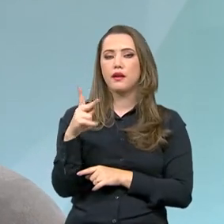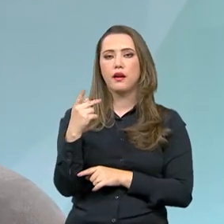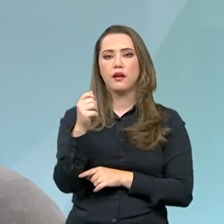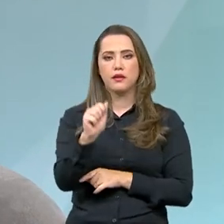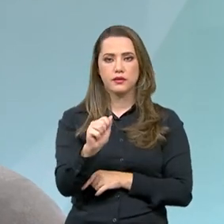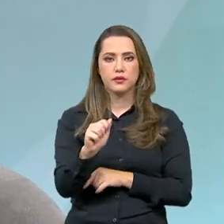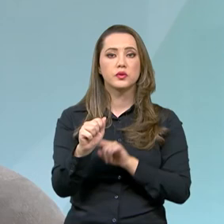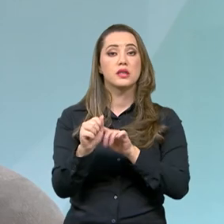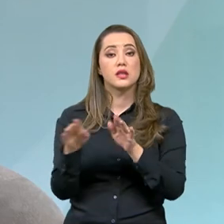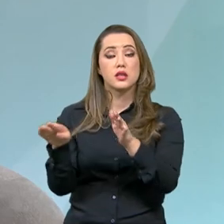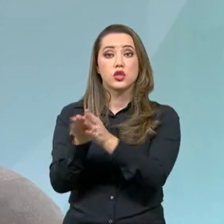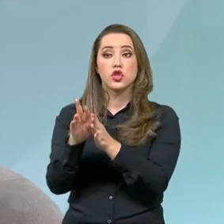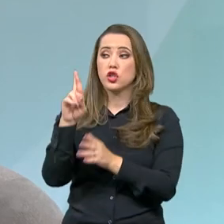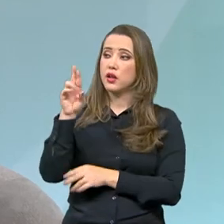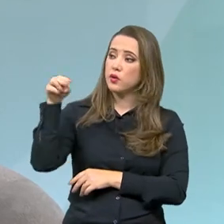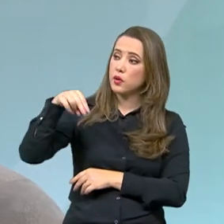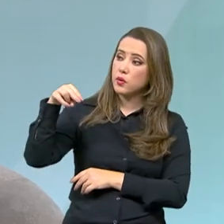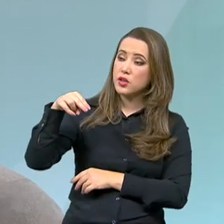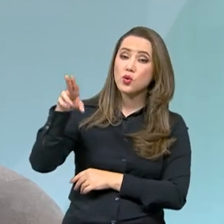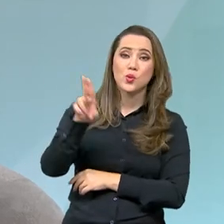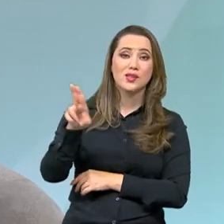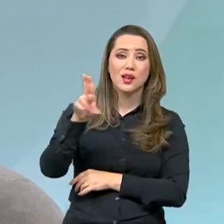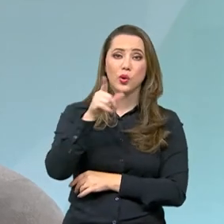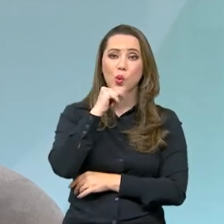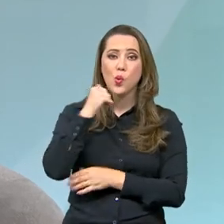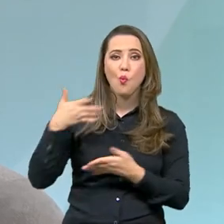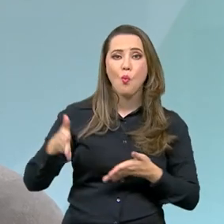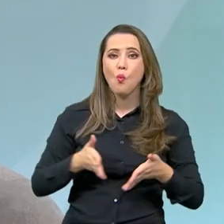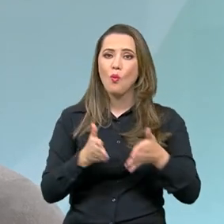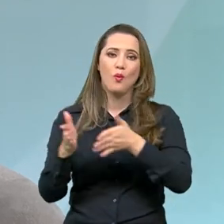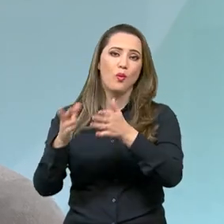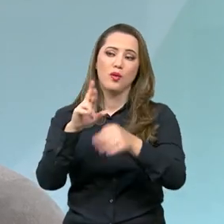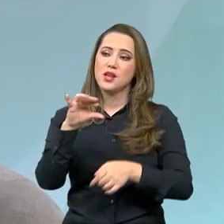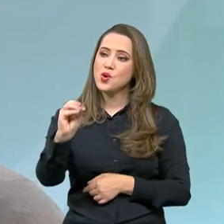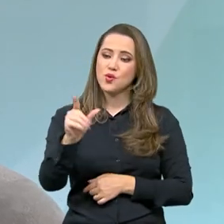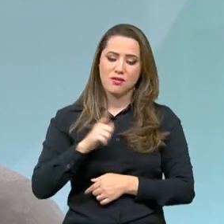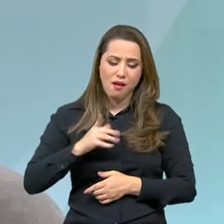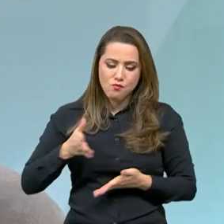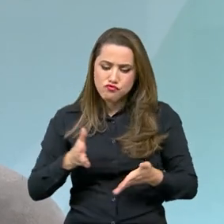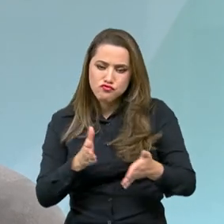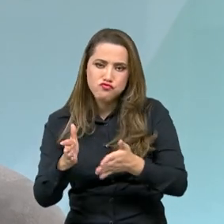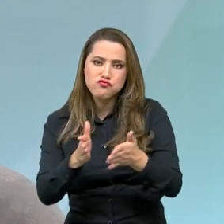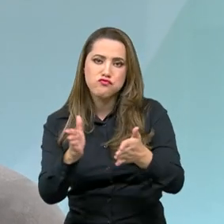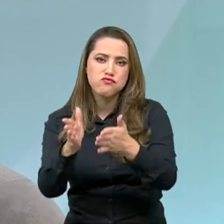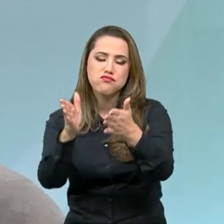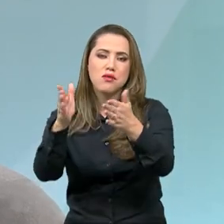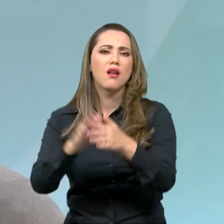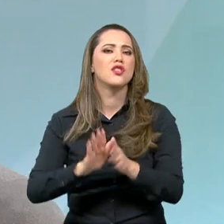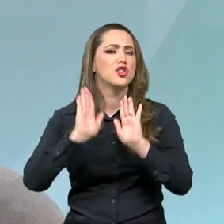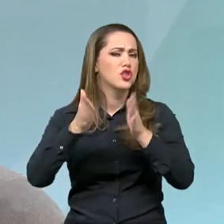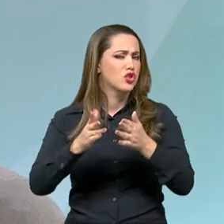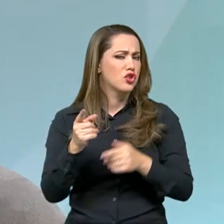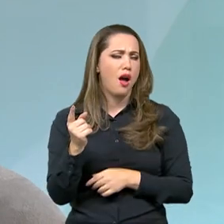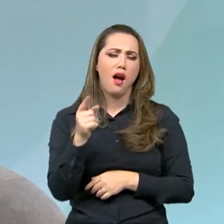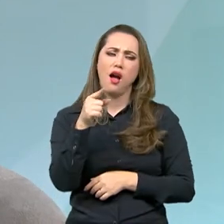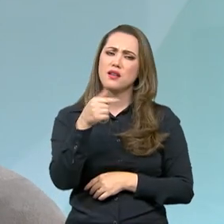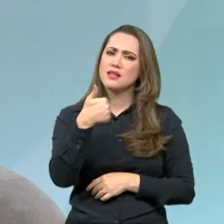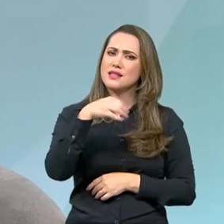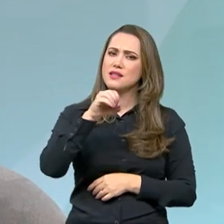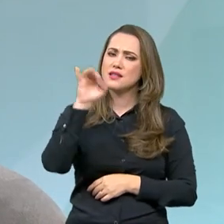elas chegam no rio Grande do Norte pelo rio. Então, elas estão também 100% operacionais desde o ano passado, desde 2021.